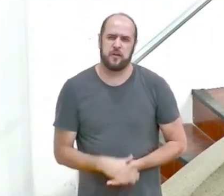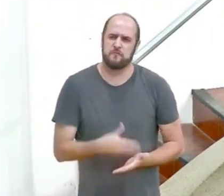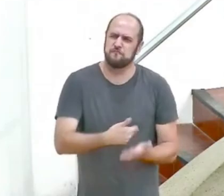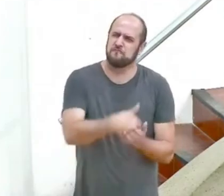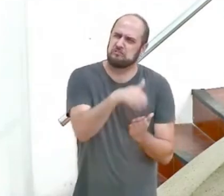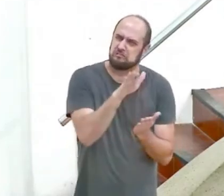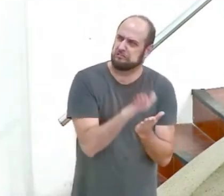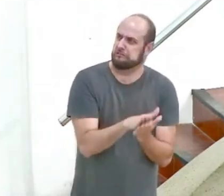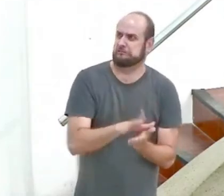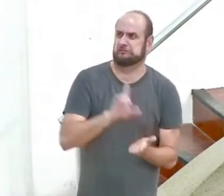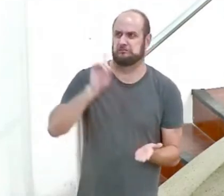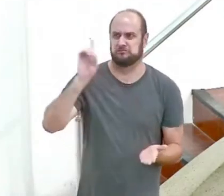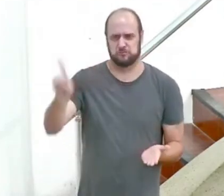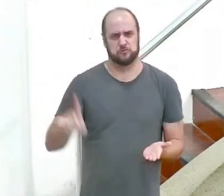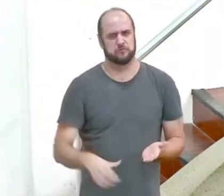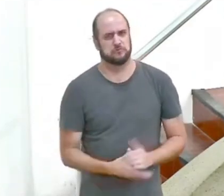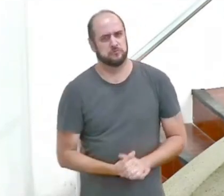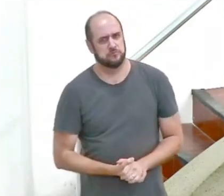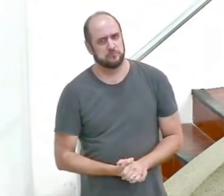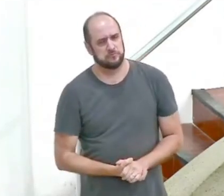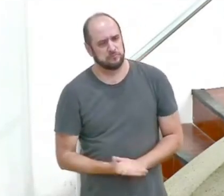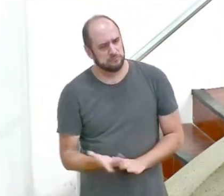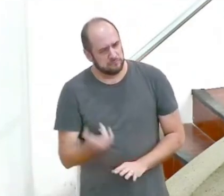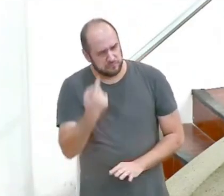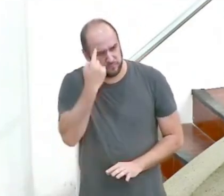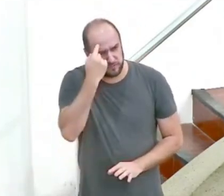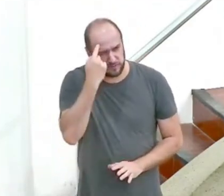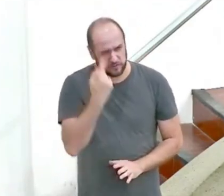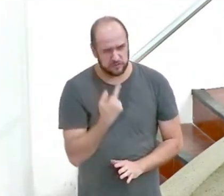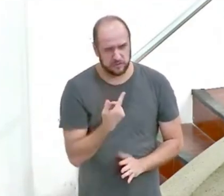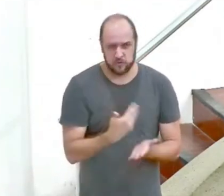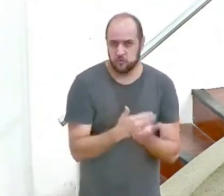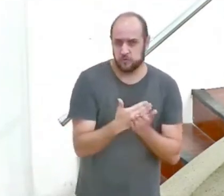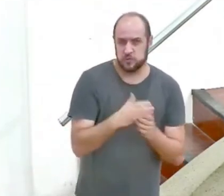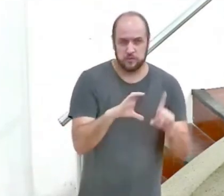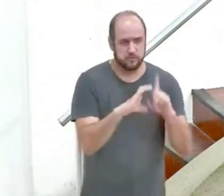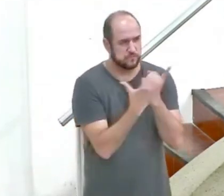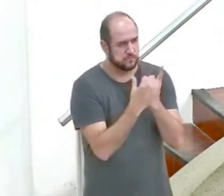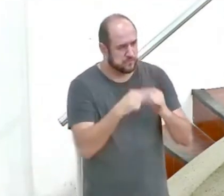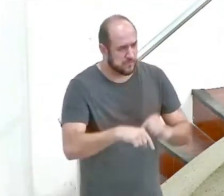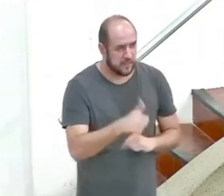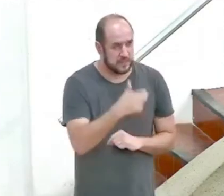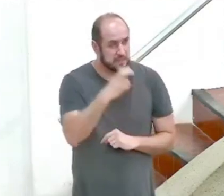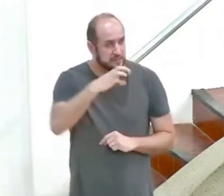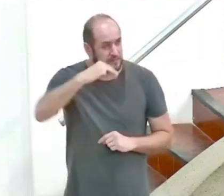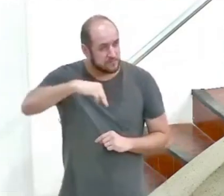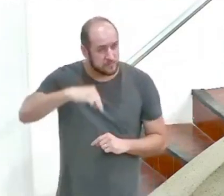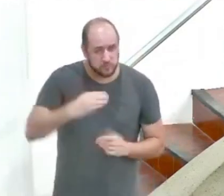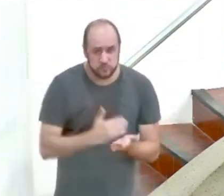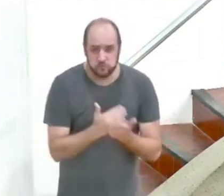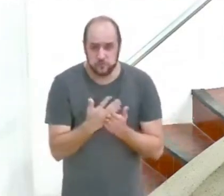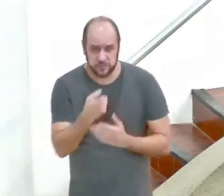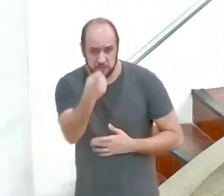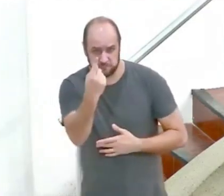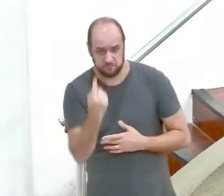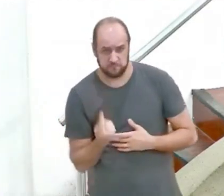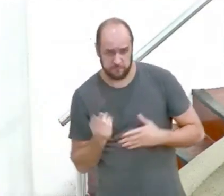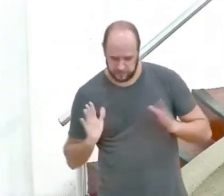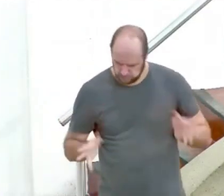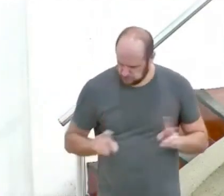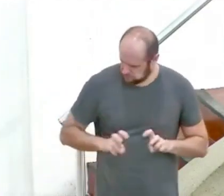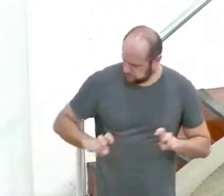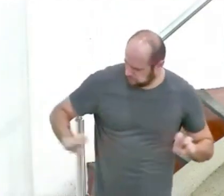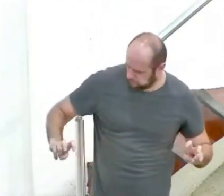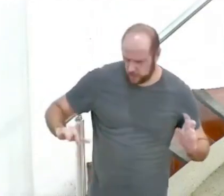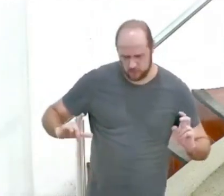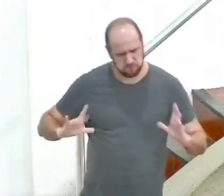vingança de Deus se não tivesse começado o culto ainda estivéssemos aqui falta 15 minutos para começar o culto você já está aqui já chegou no